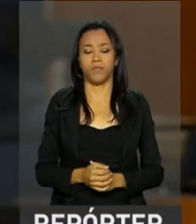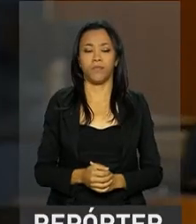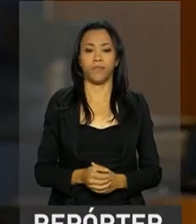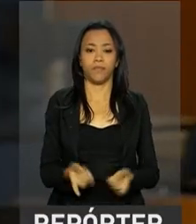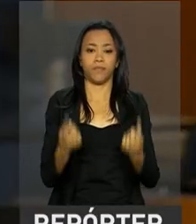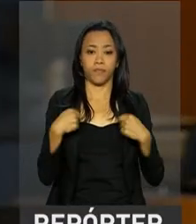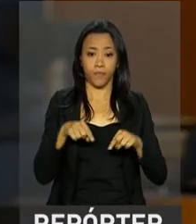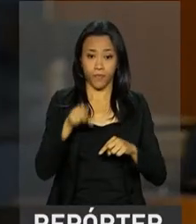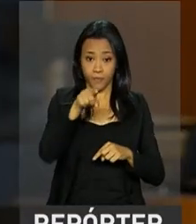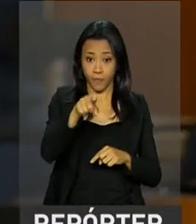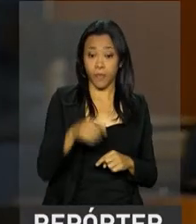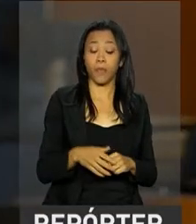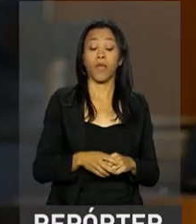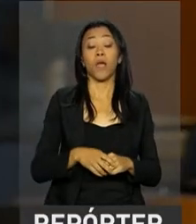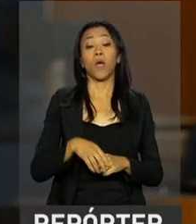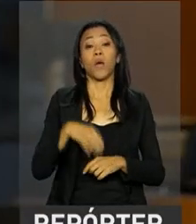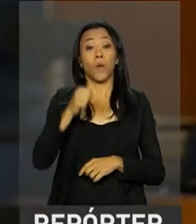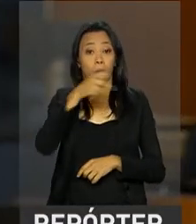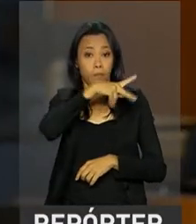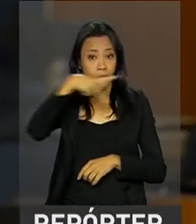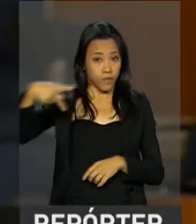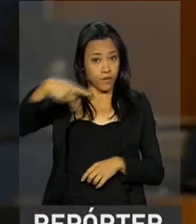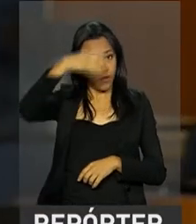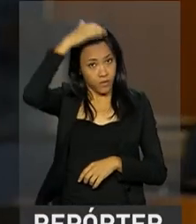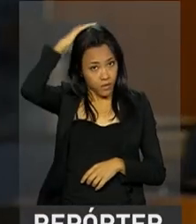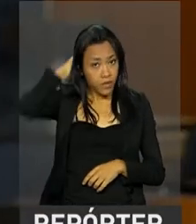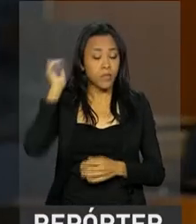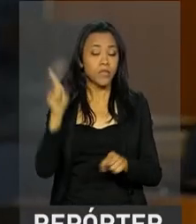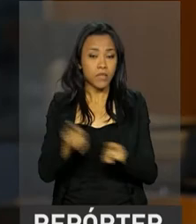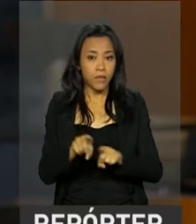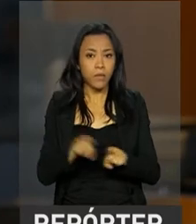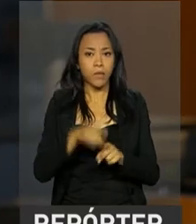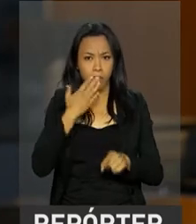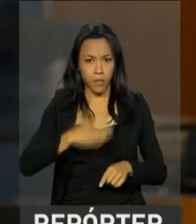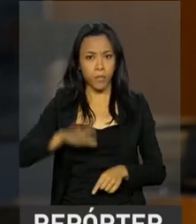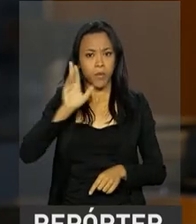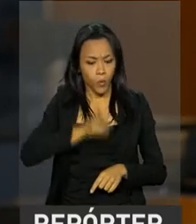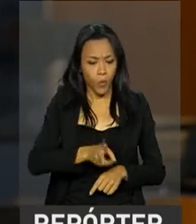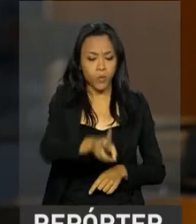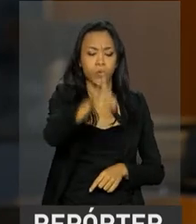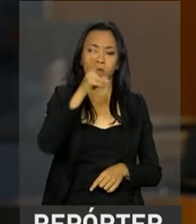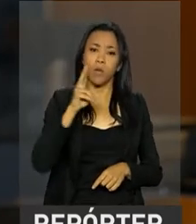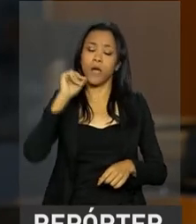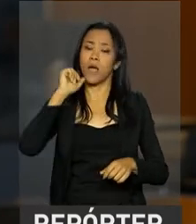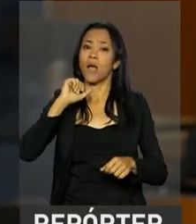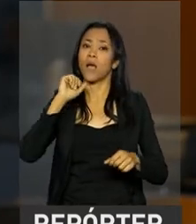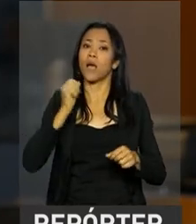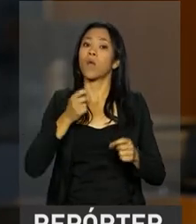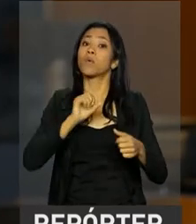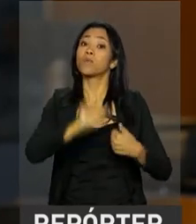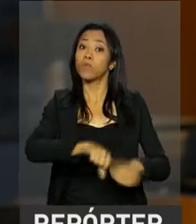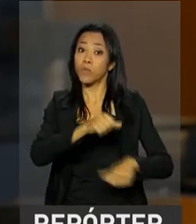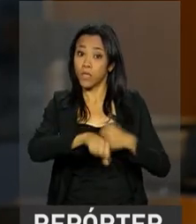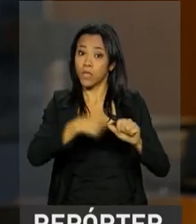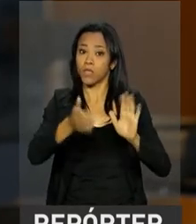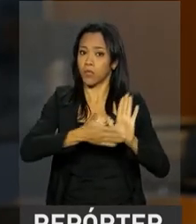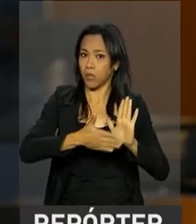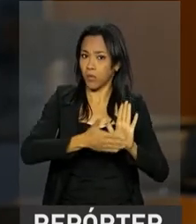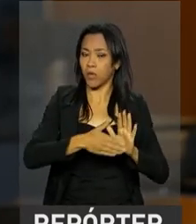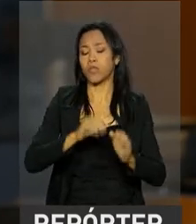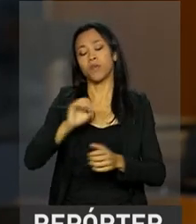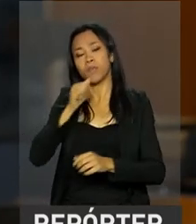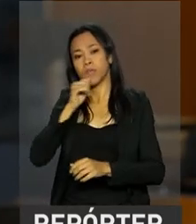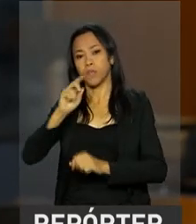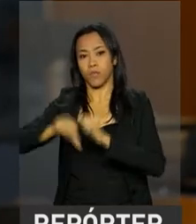O presidente também prometeu dar continuidade às reformas estruturantes que o país necessita, como a tributária